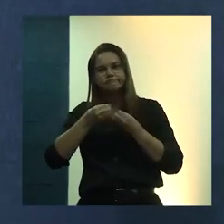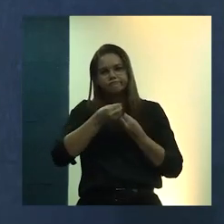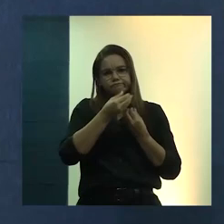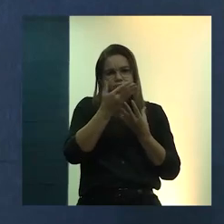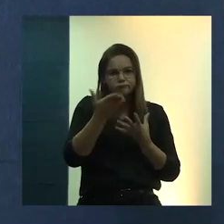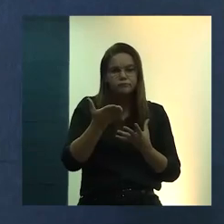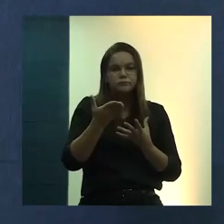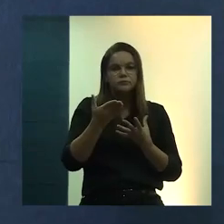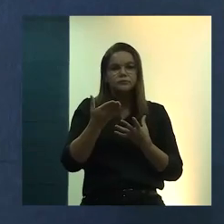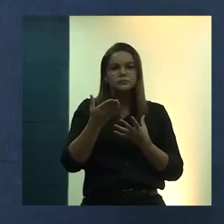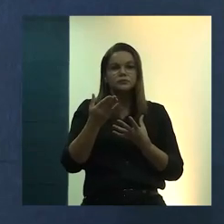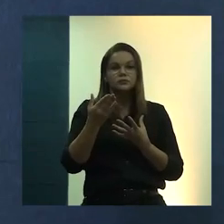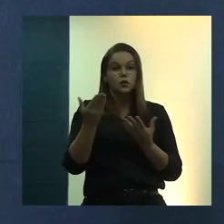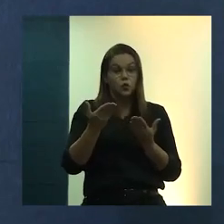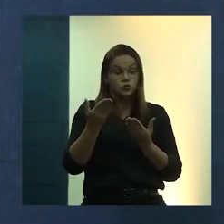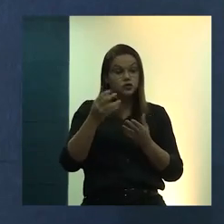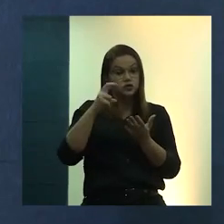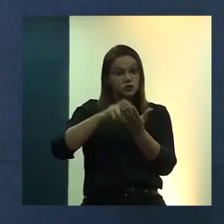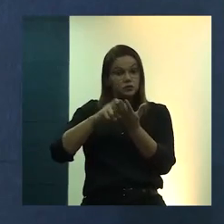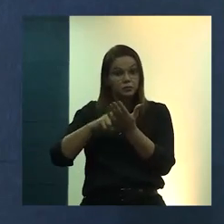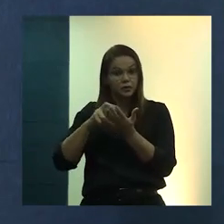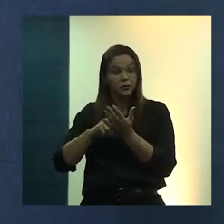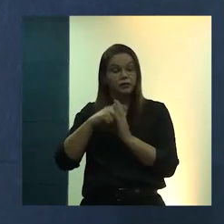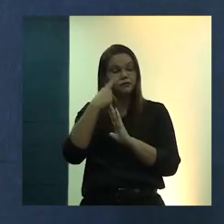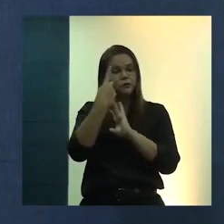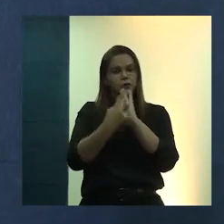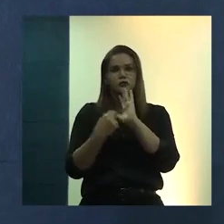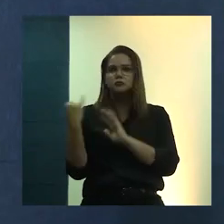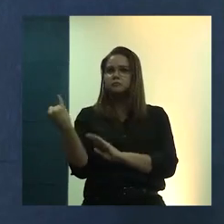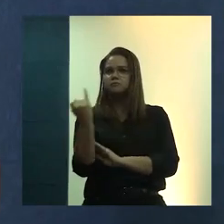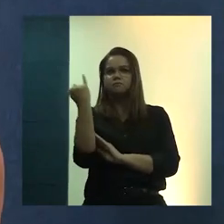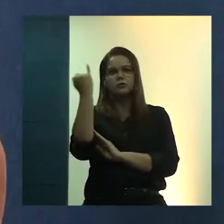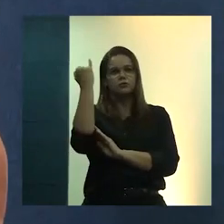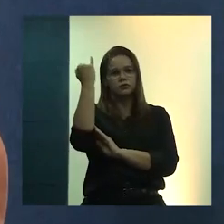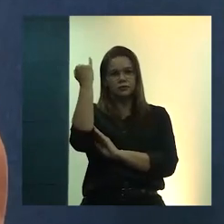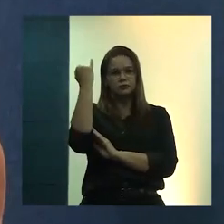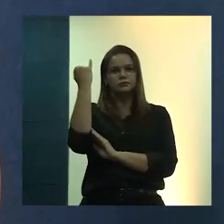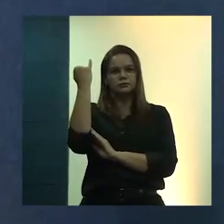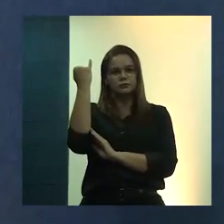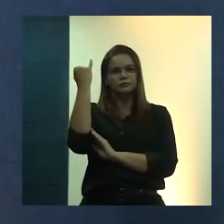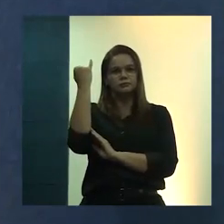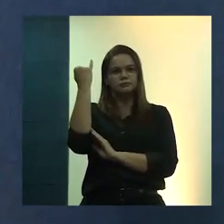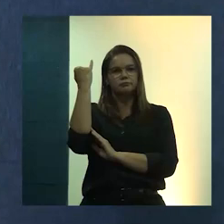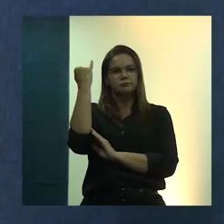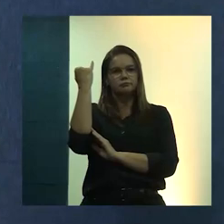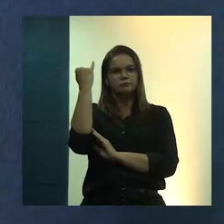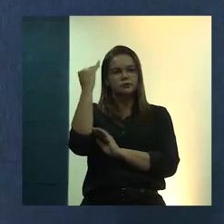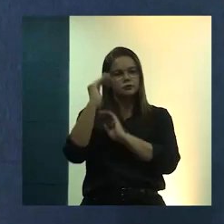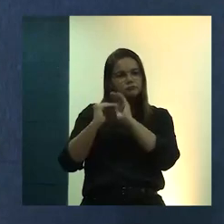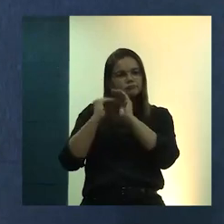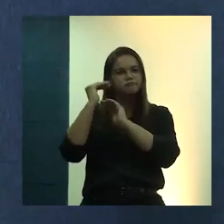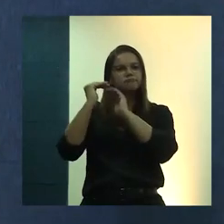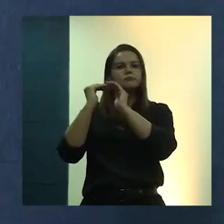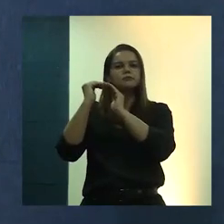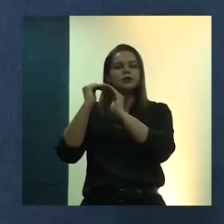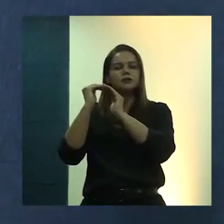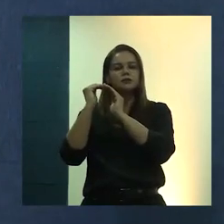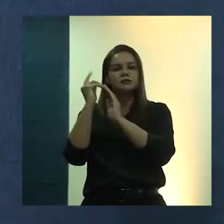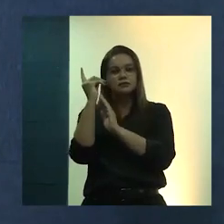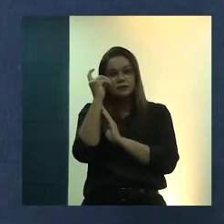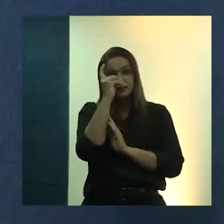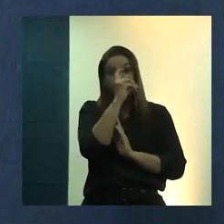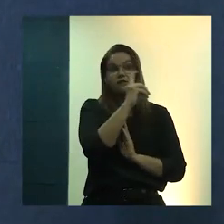Vimos aqui hoje de manhã projetos importantíssimos sendo construídos. E serão difíceis de implementação.